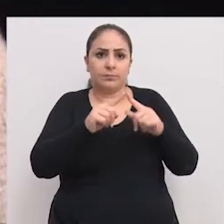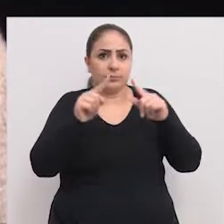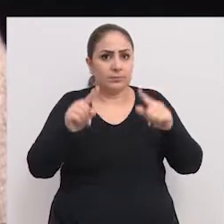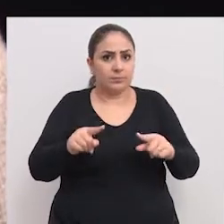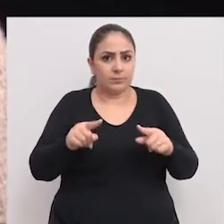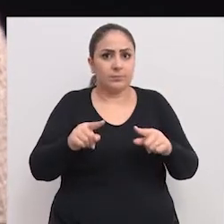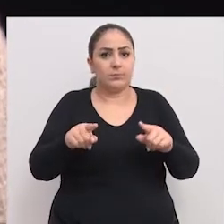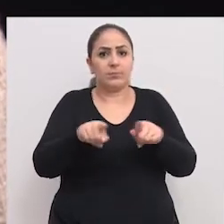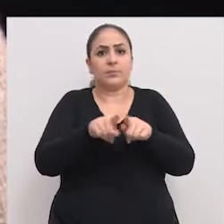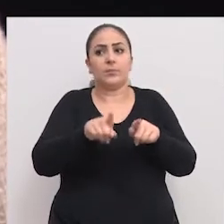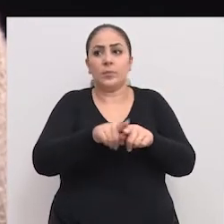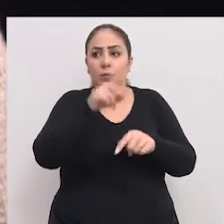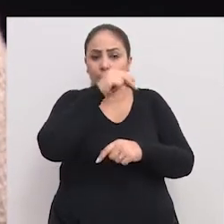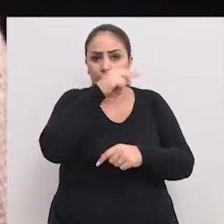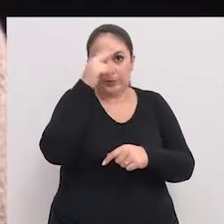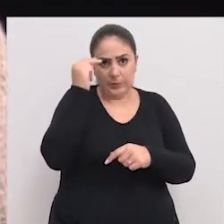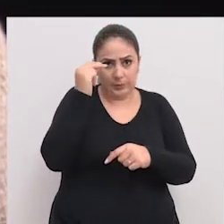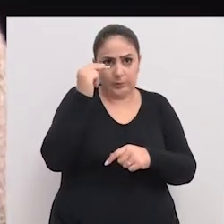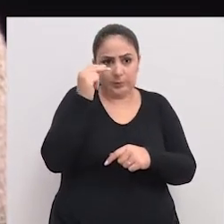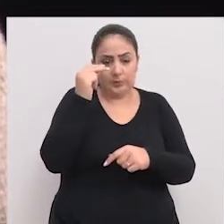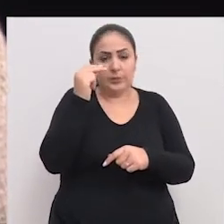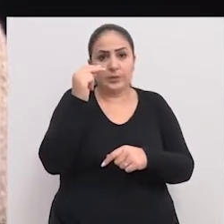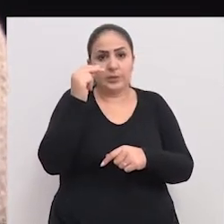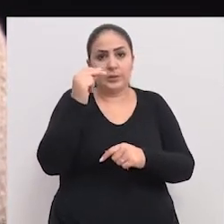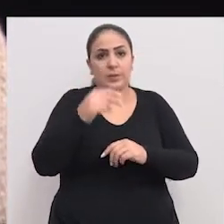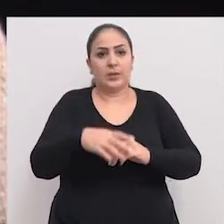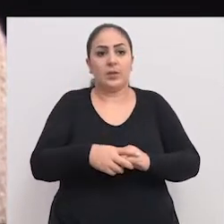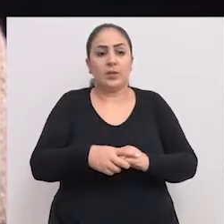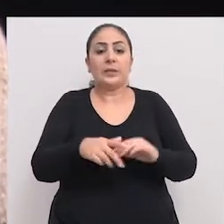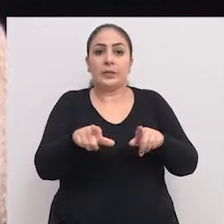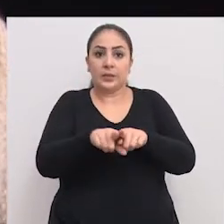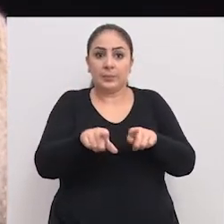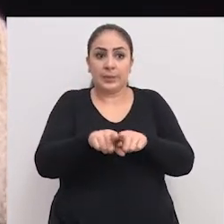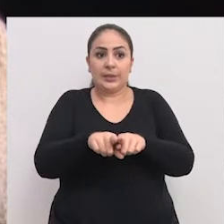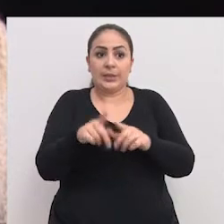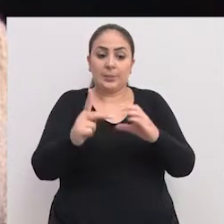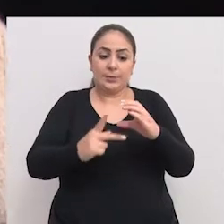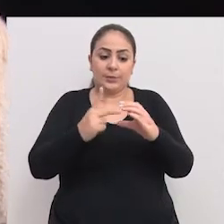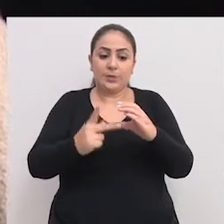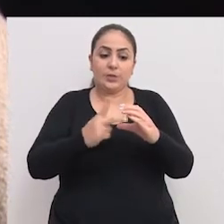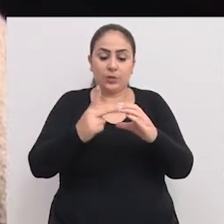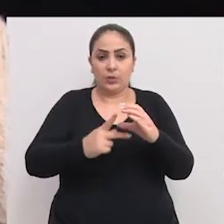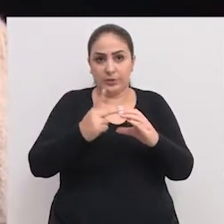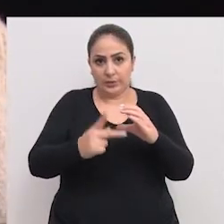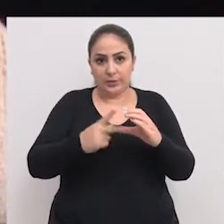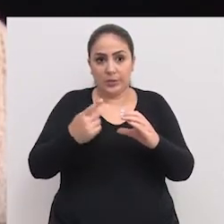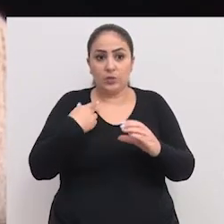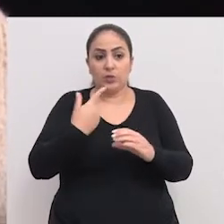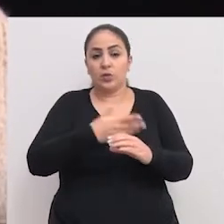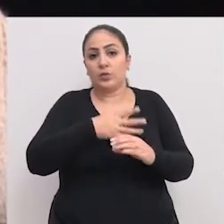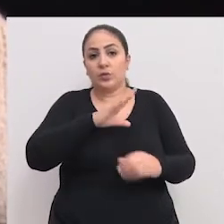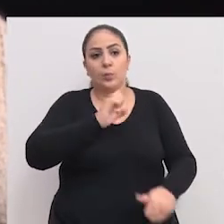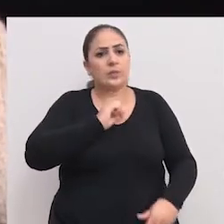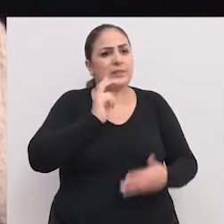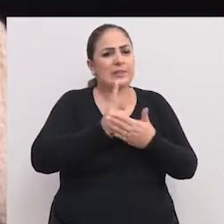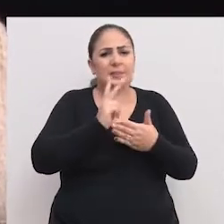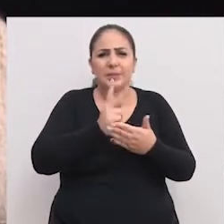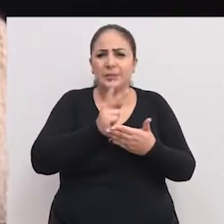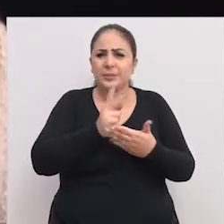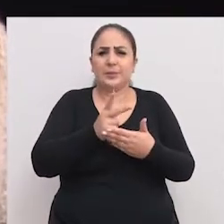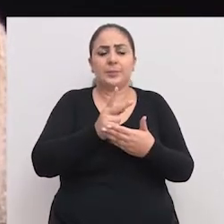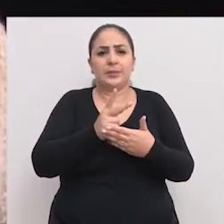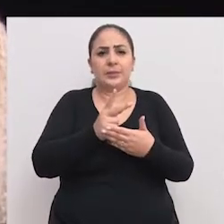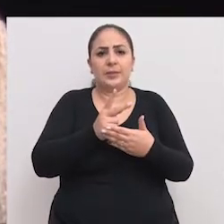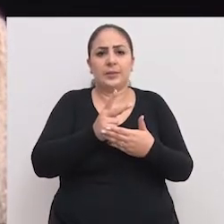vida pública, tanto no município, na prefeitura do Museu do Passo Fundo, quanto na Câmara de Vereadores, a nossa paixão